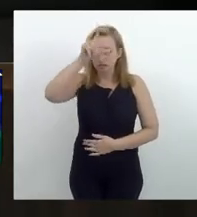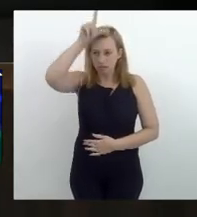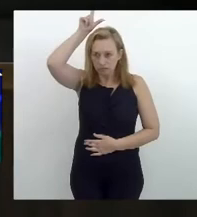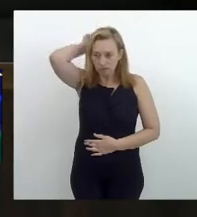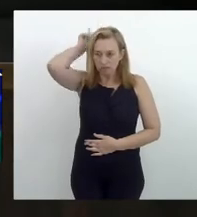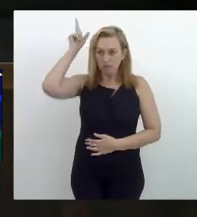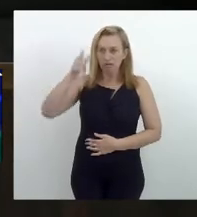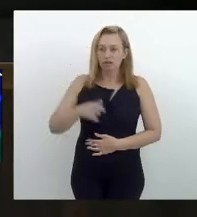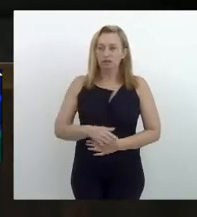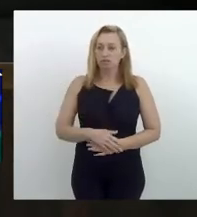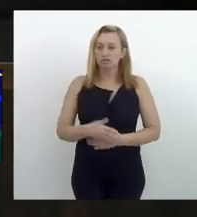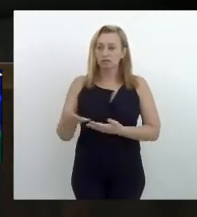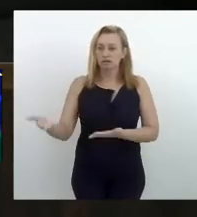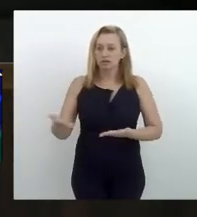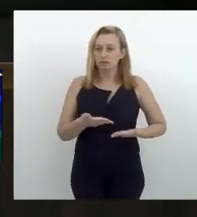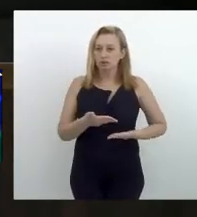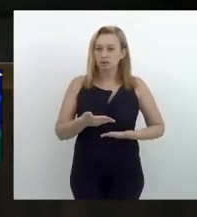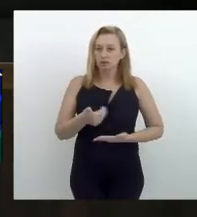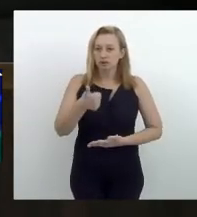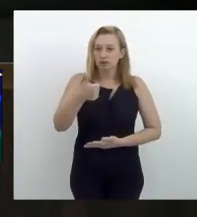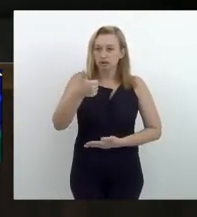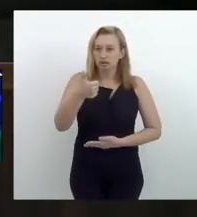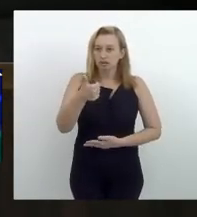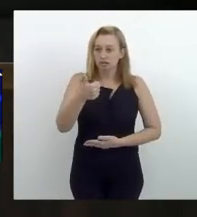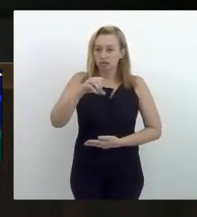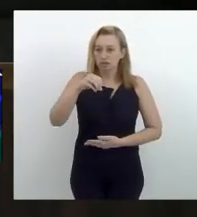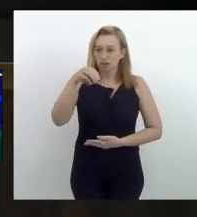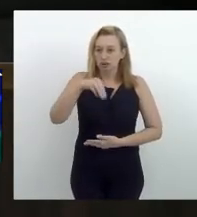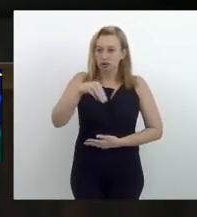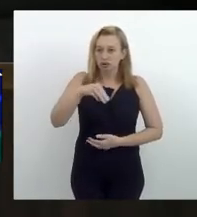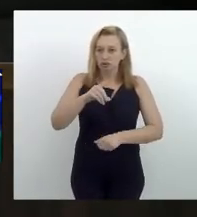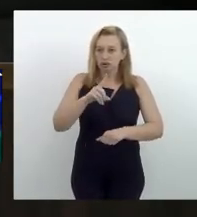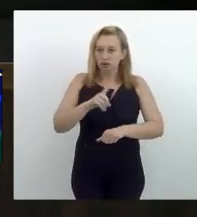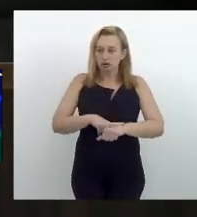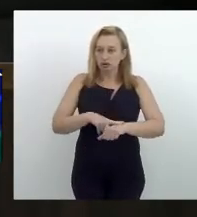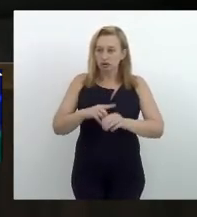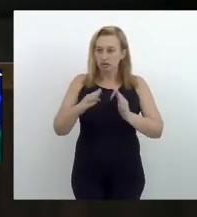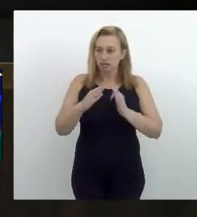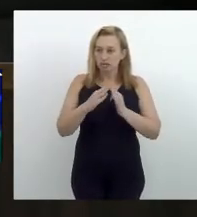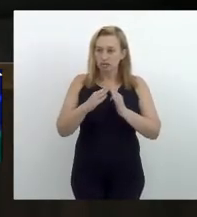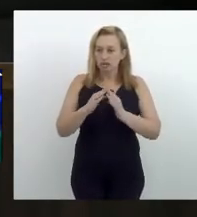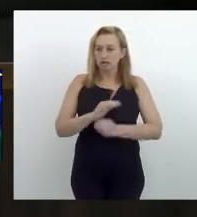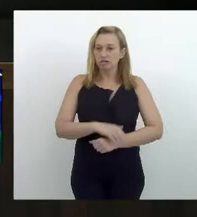Paulo. Vossa Excelência possui 10 minutos regulamentares.